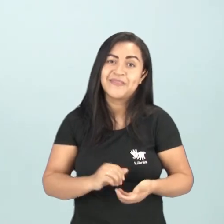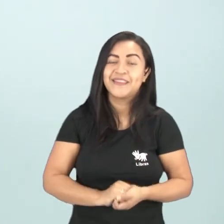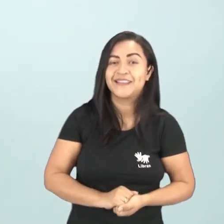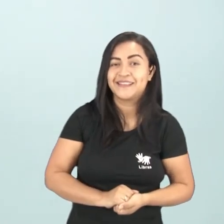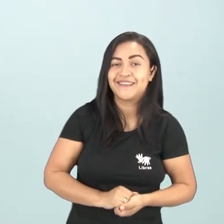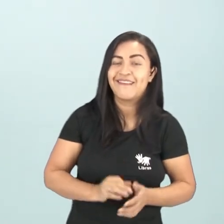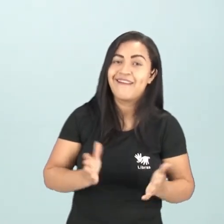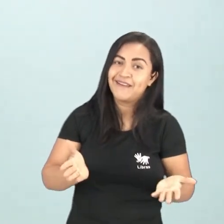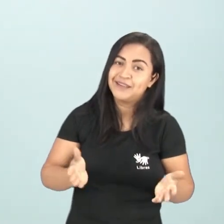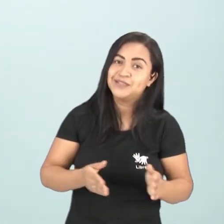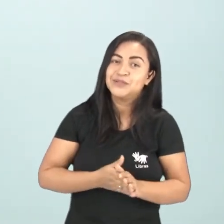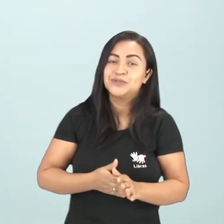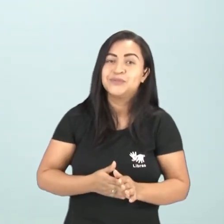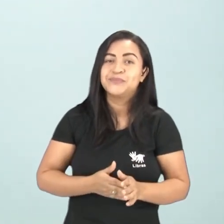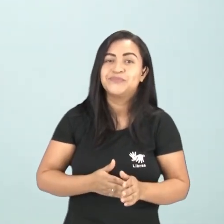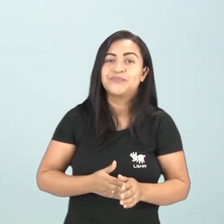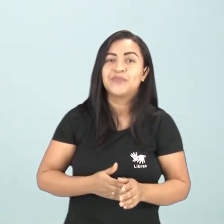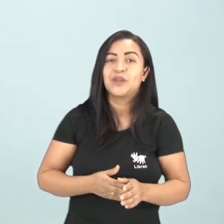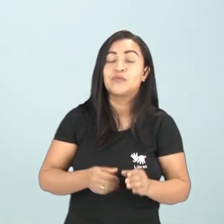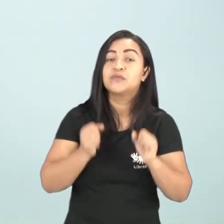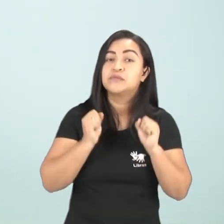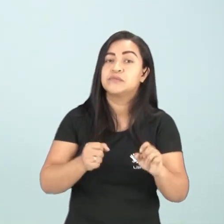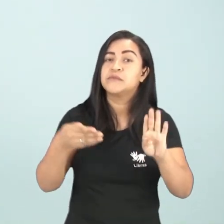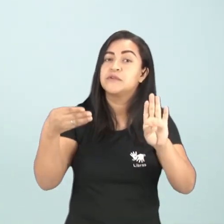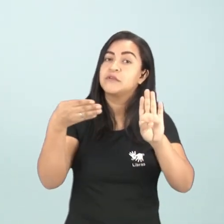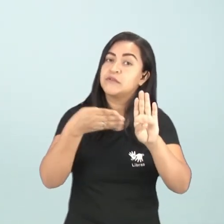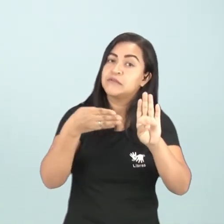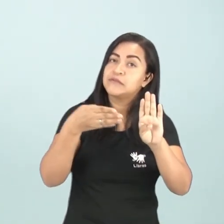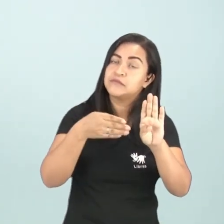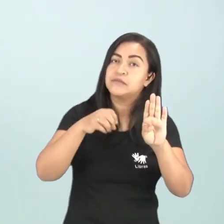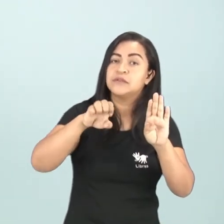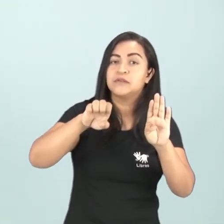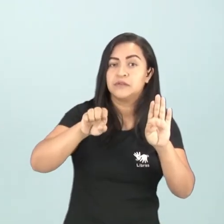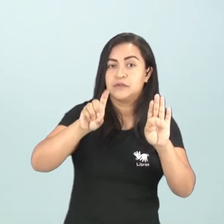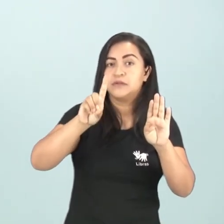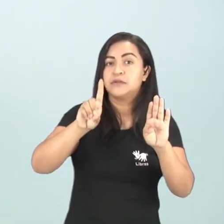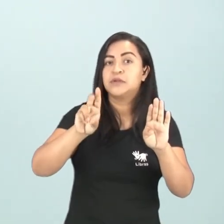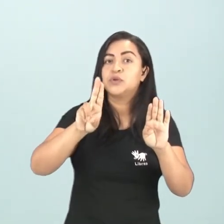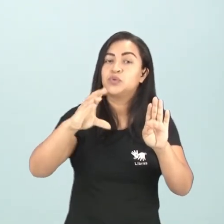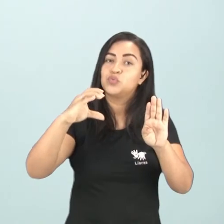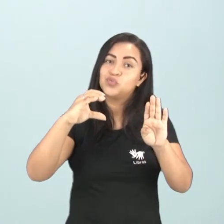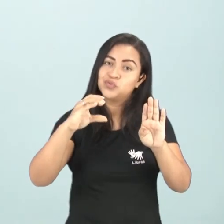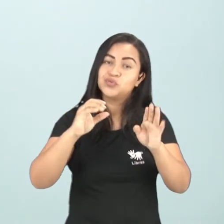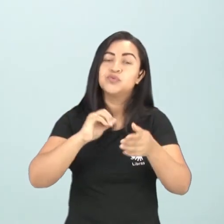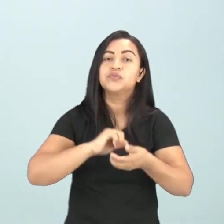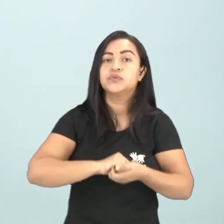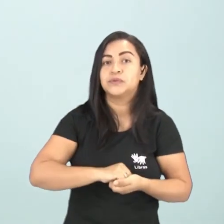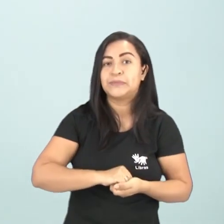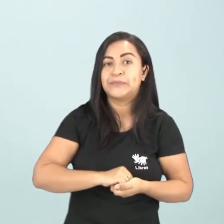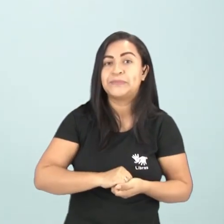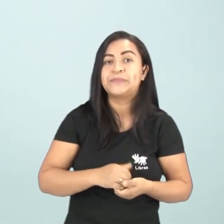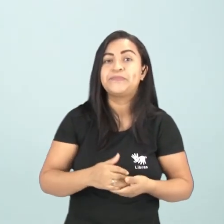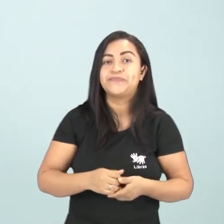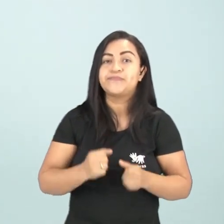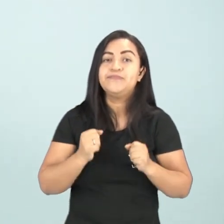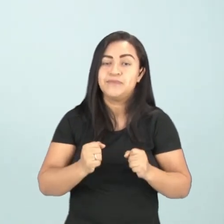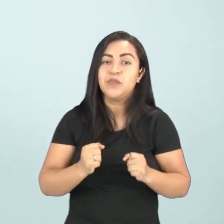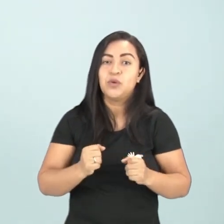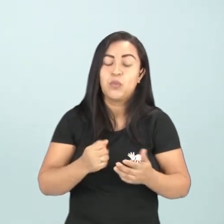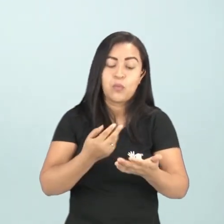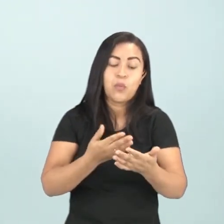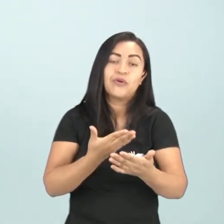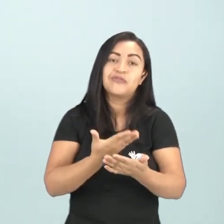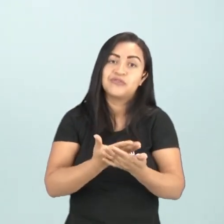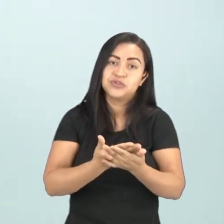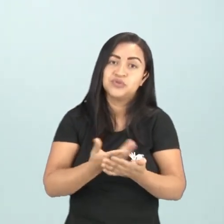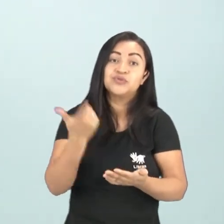é isso, tá? Você pode revisar essa aula na plataforma Eduque, tá bom? Então, pode